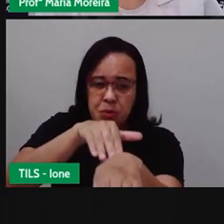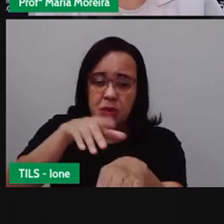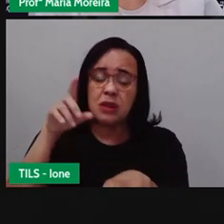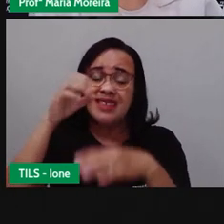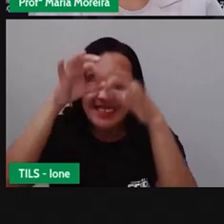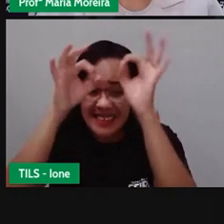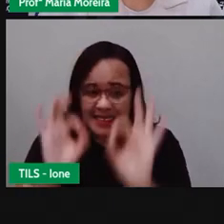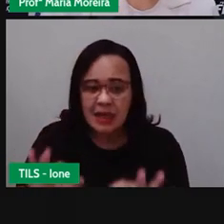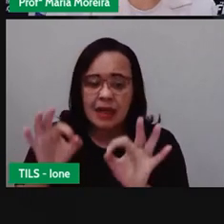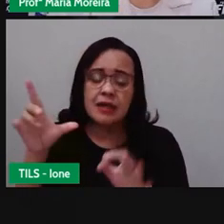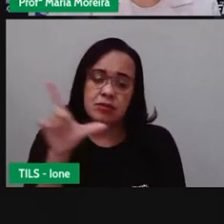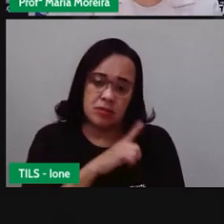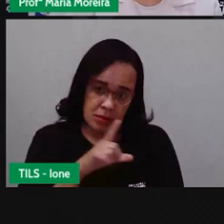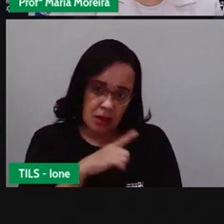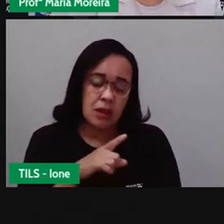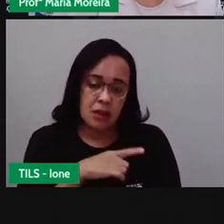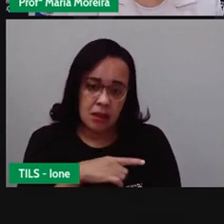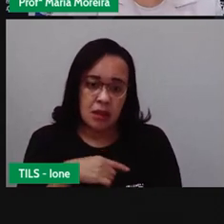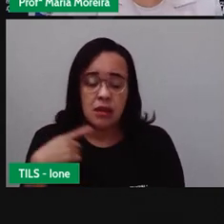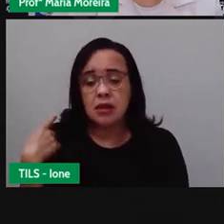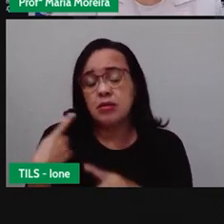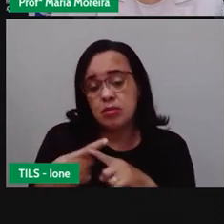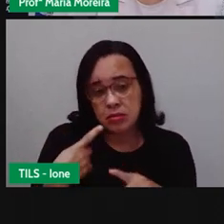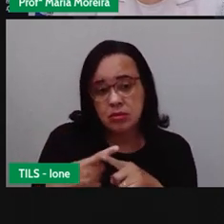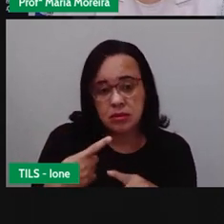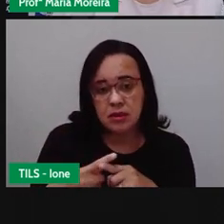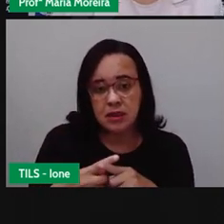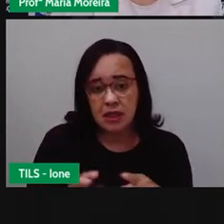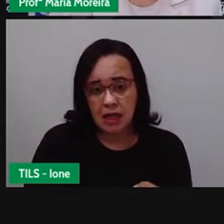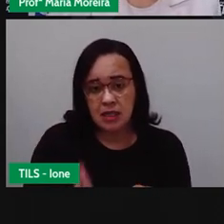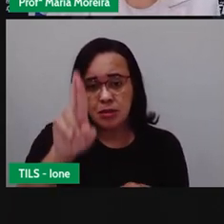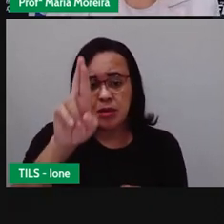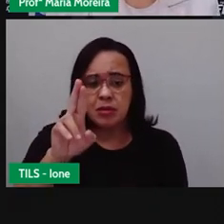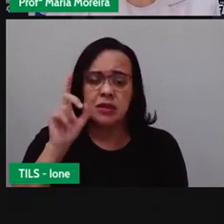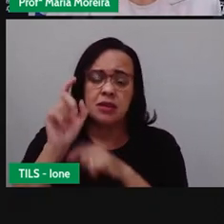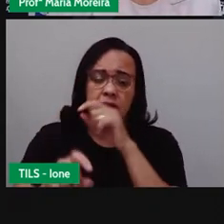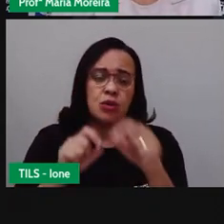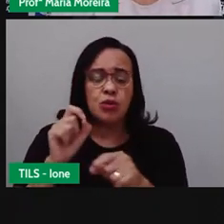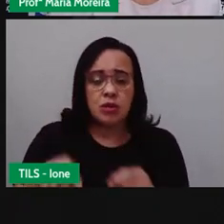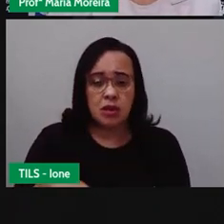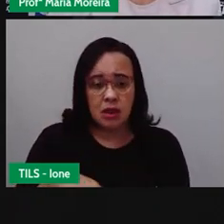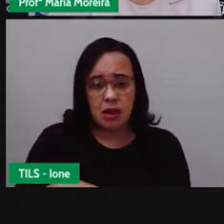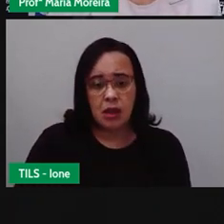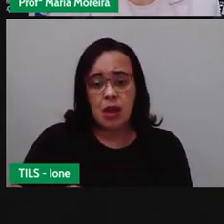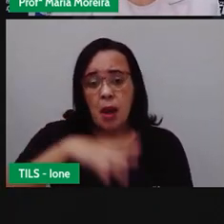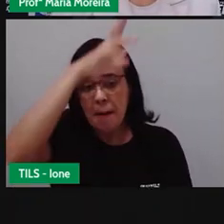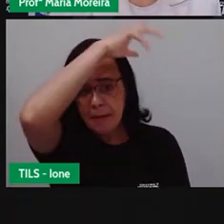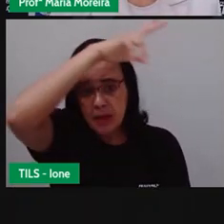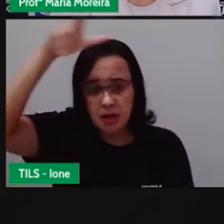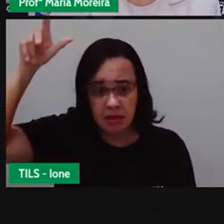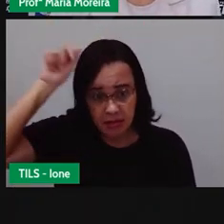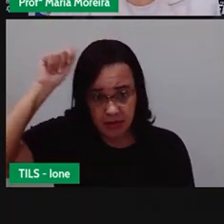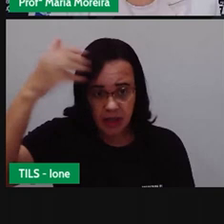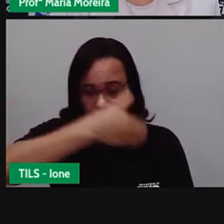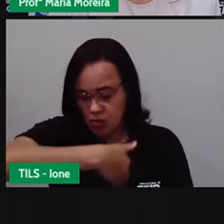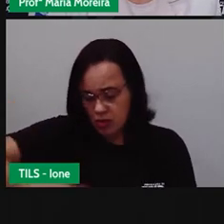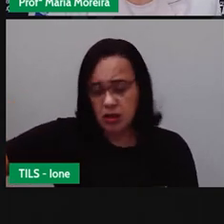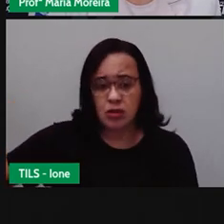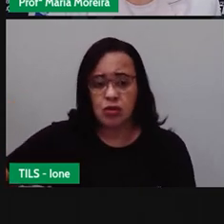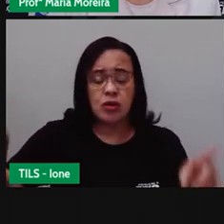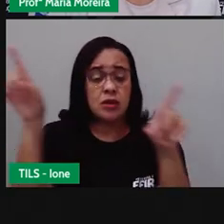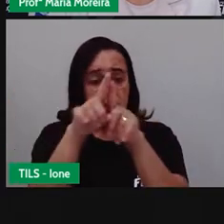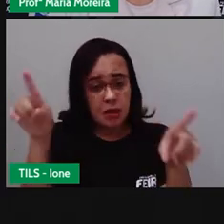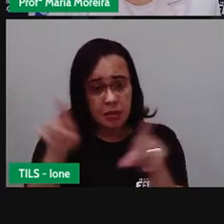na realidade, né? Não apenas do poder público, mas da população em geral. Pois essa questão da mobilidade urbana,